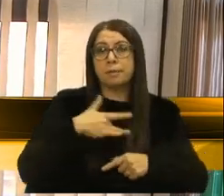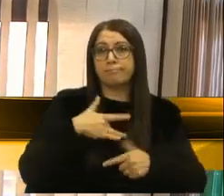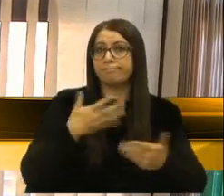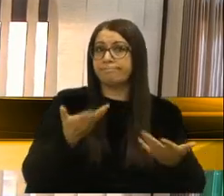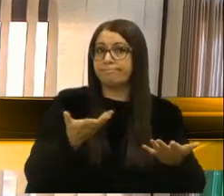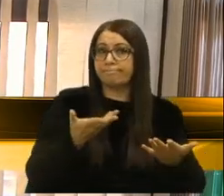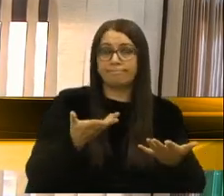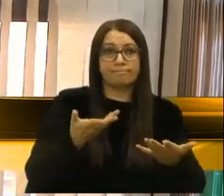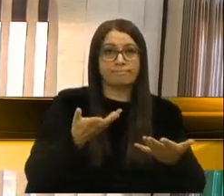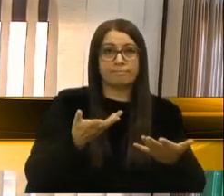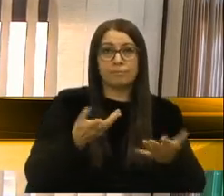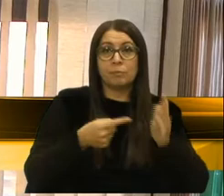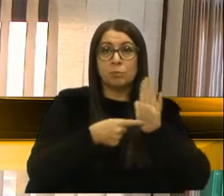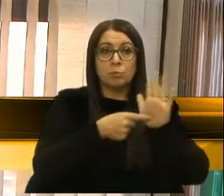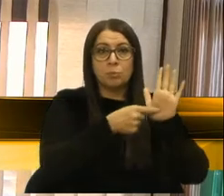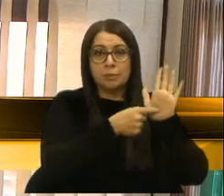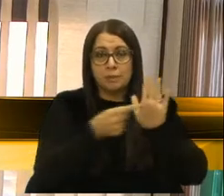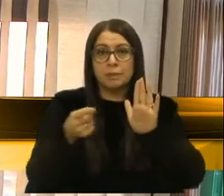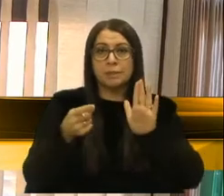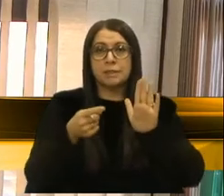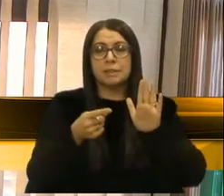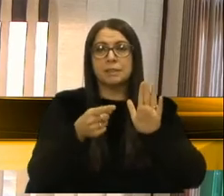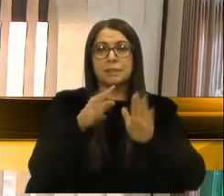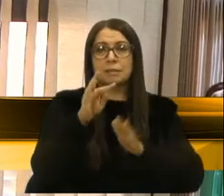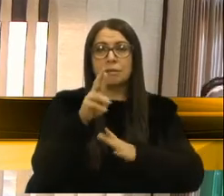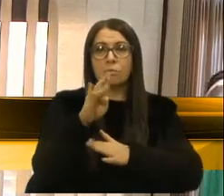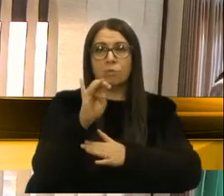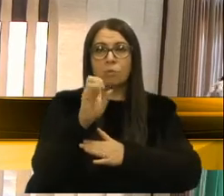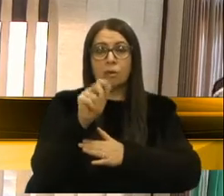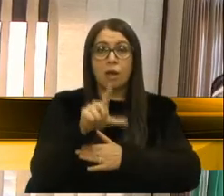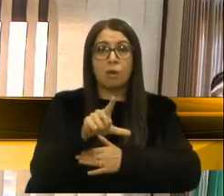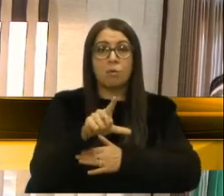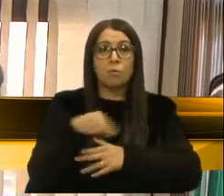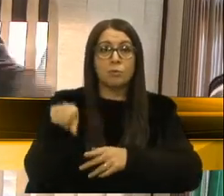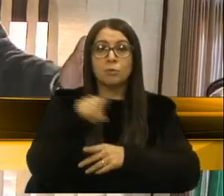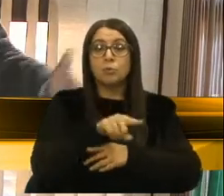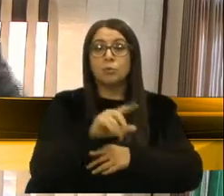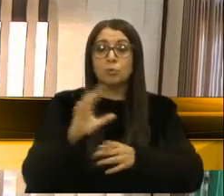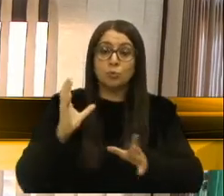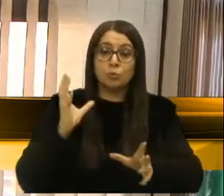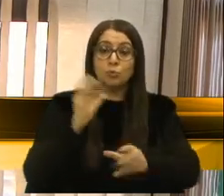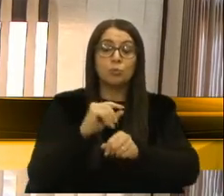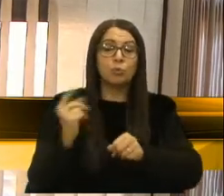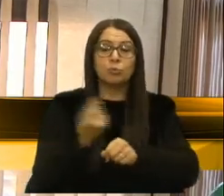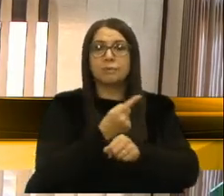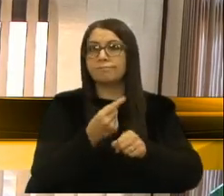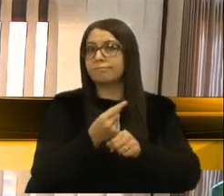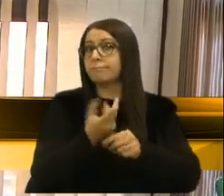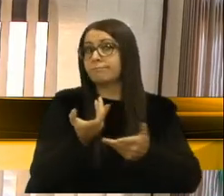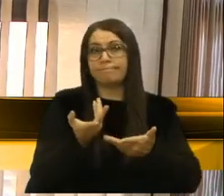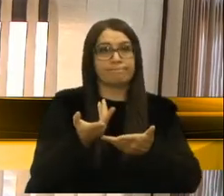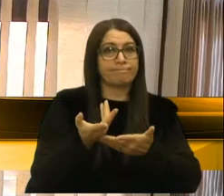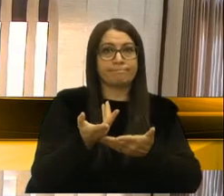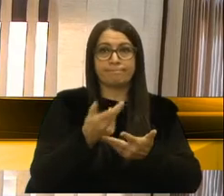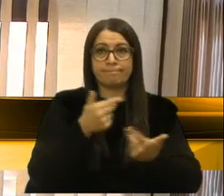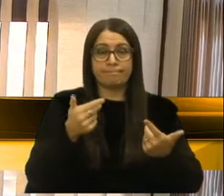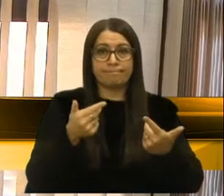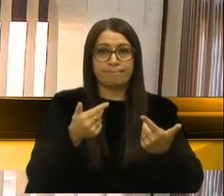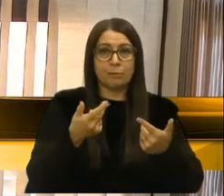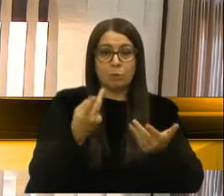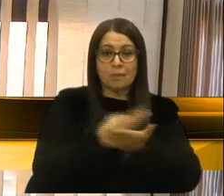apontamentos do Tribunal de Contas, aquele certame, na sua totalidade, ele tem algumas